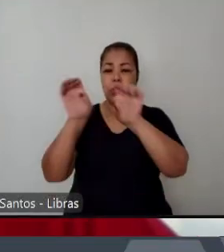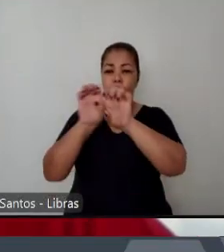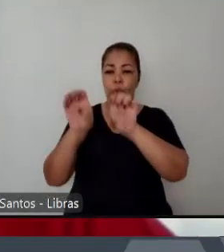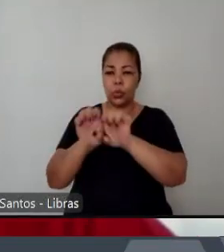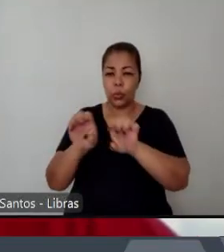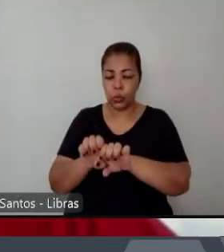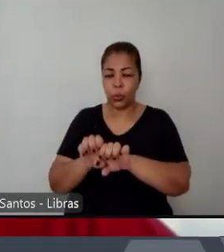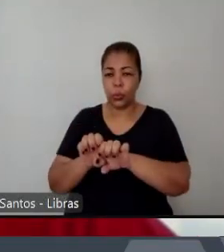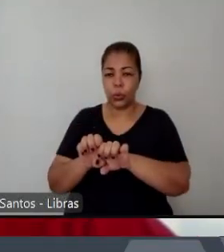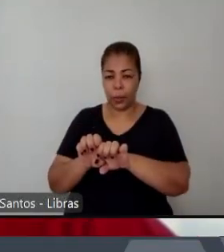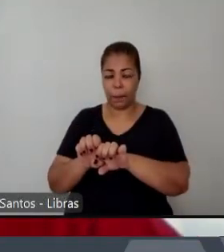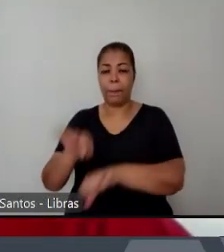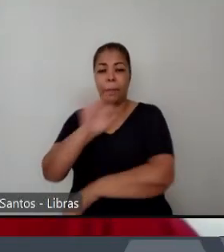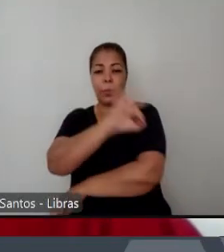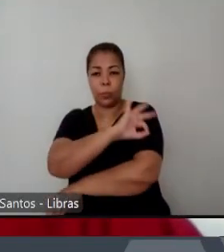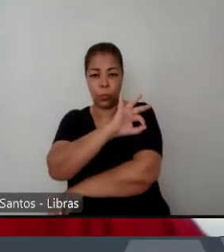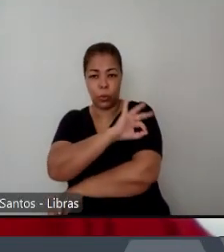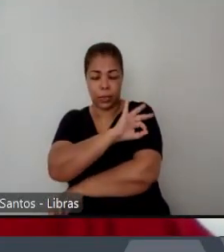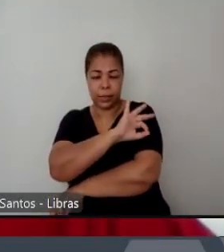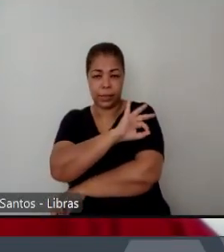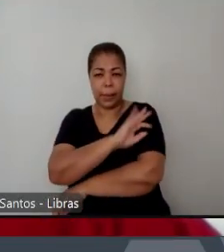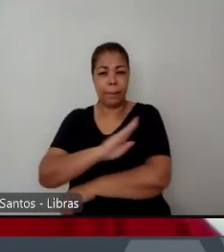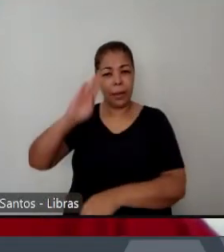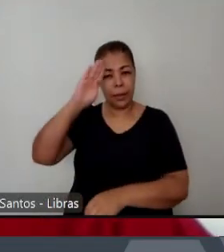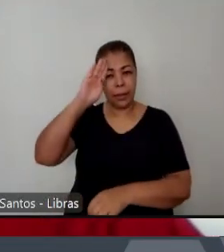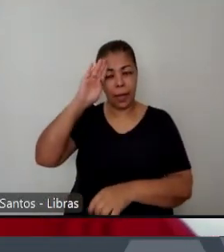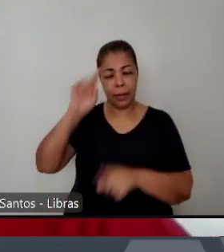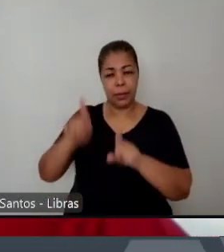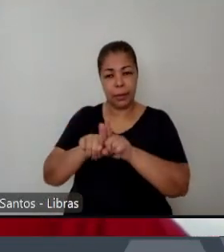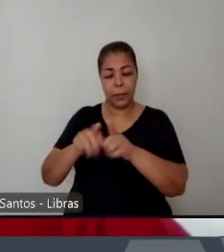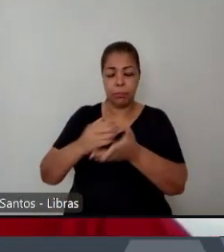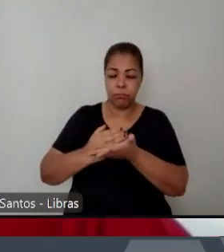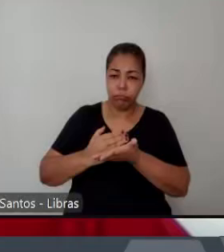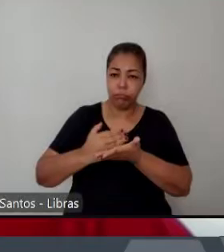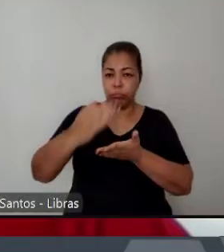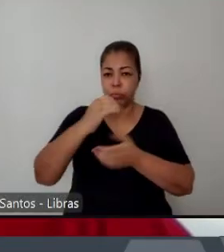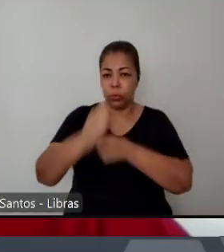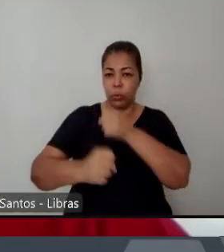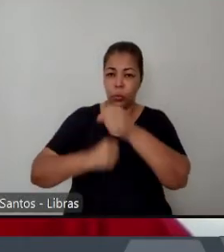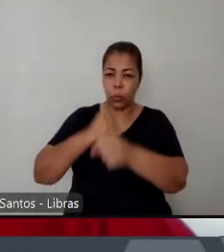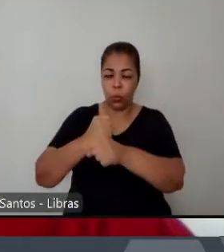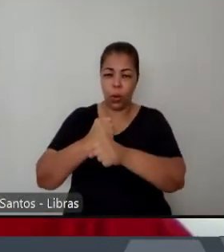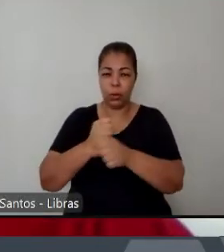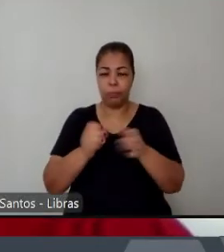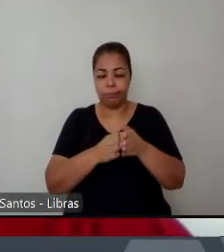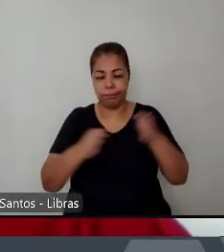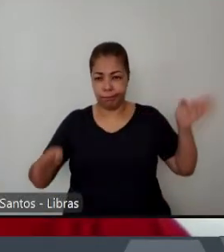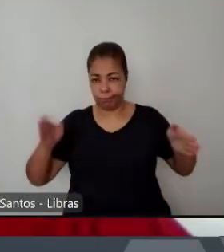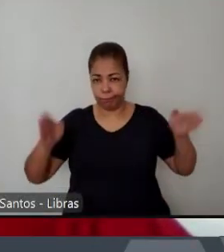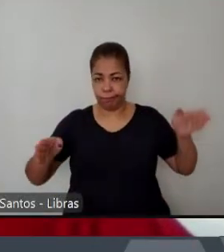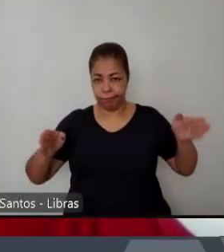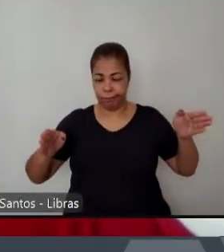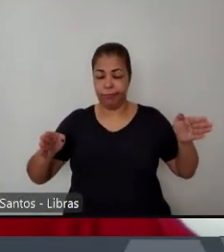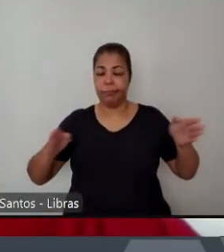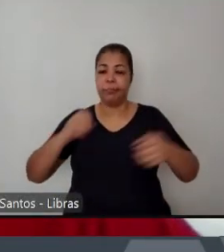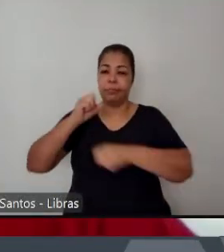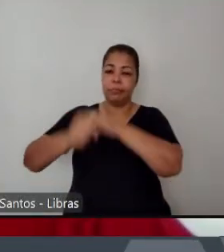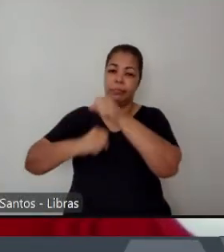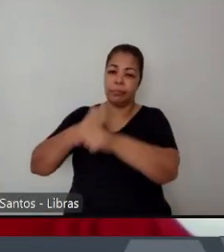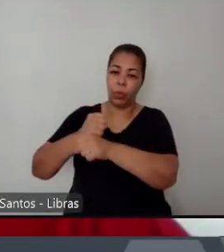militares, e a partir dos anos 70, 74, 75, quando as guerrilhas